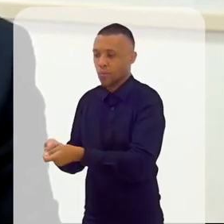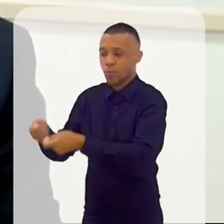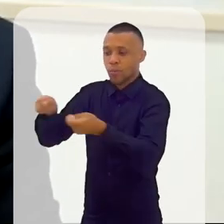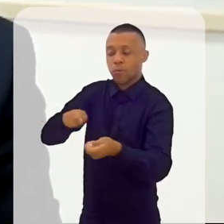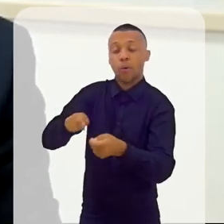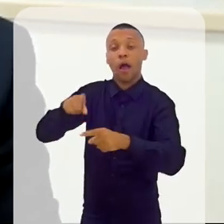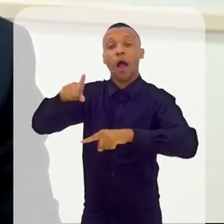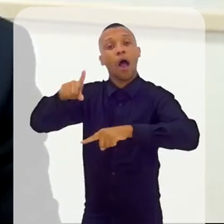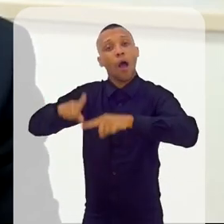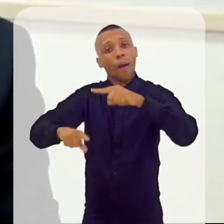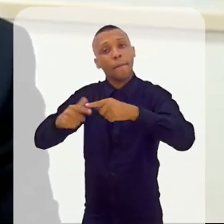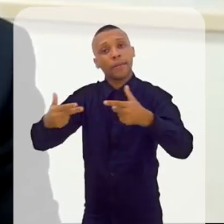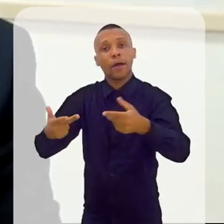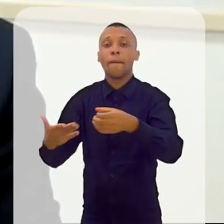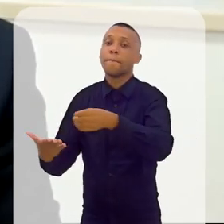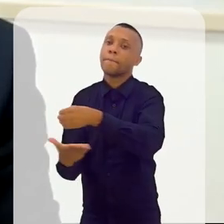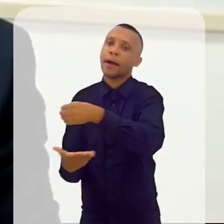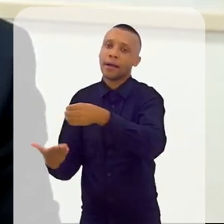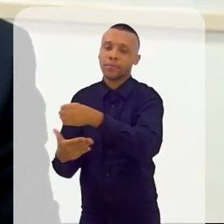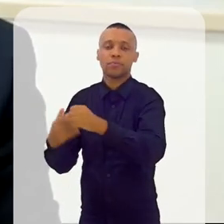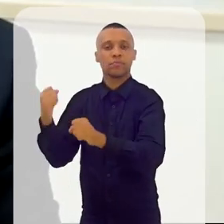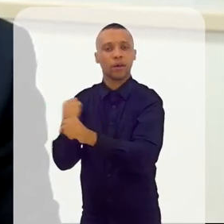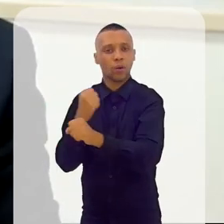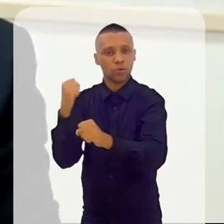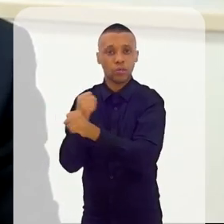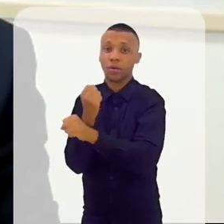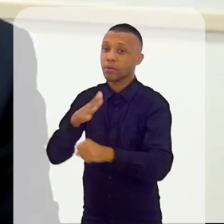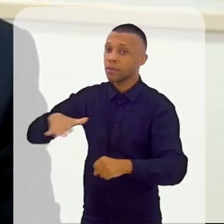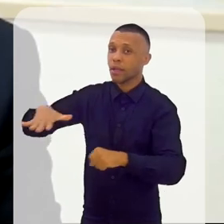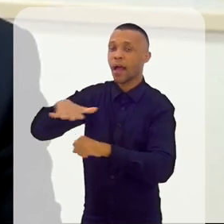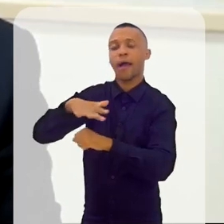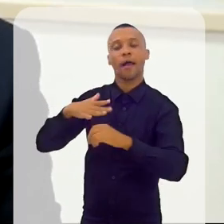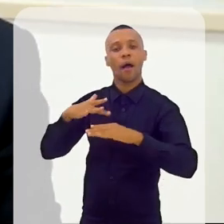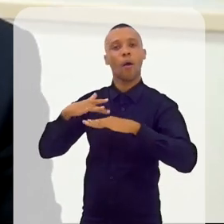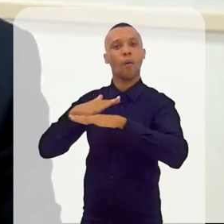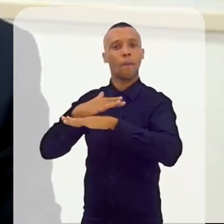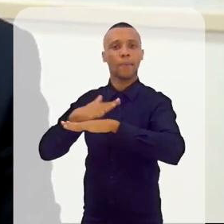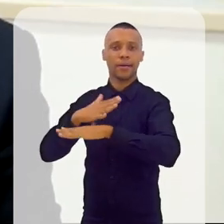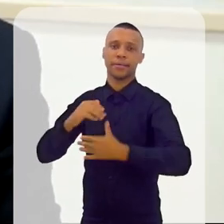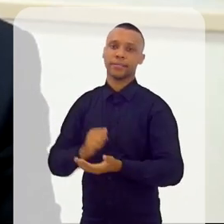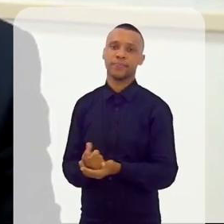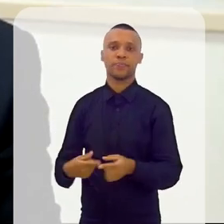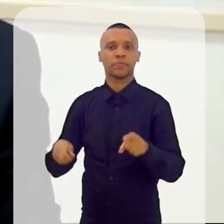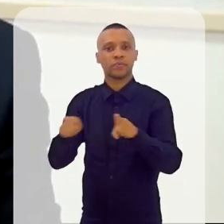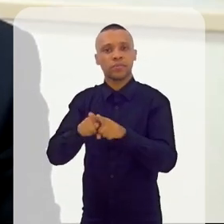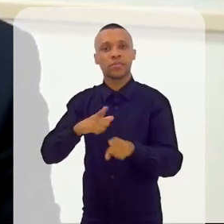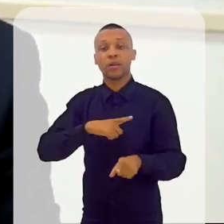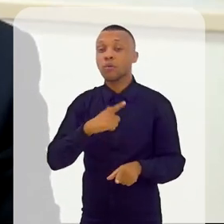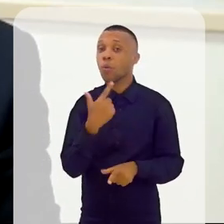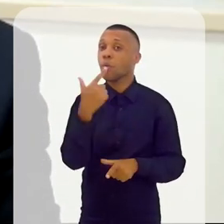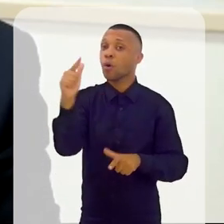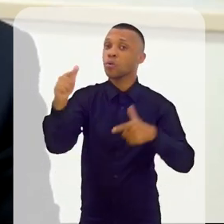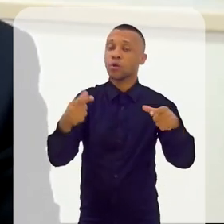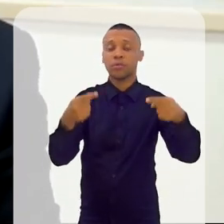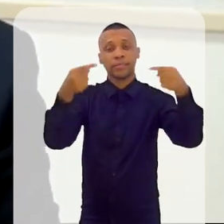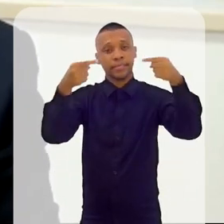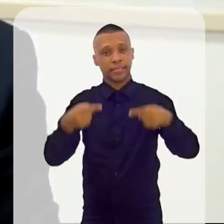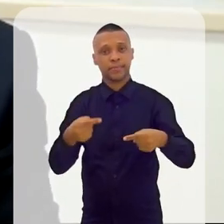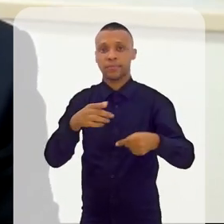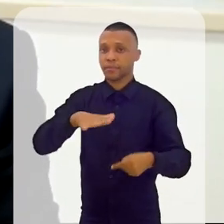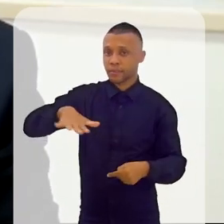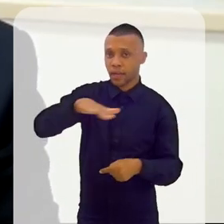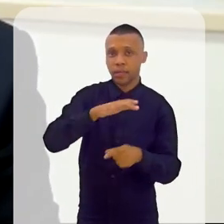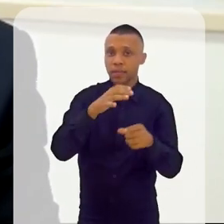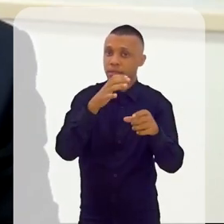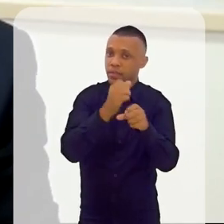construção aqui na área urbana. Bom, isso desencadeou também outros desafios para professores